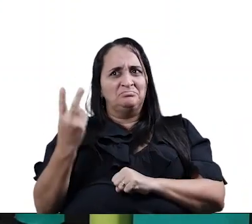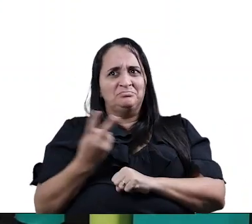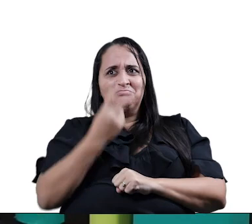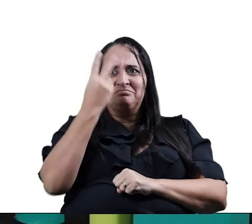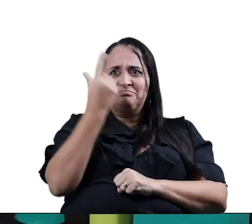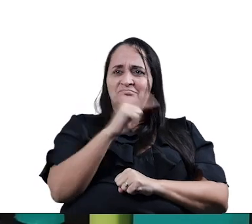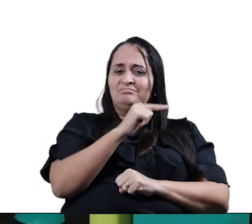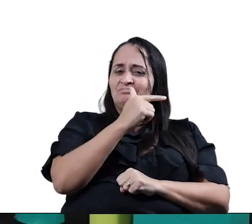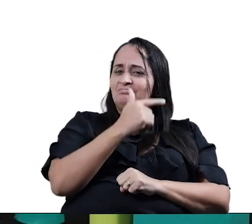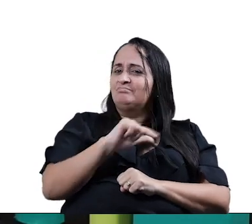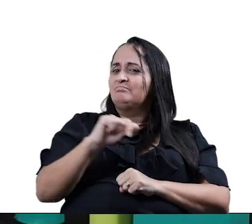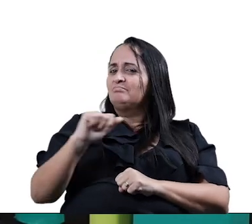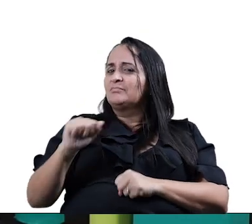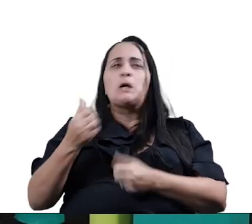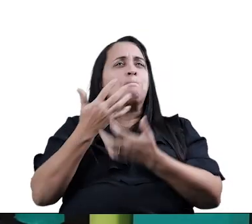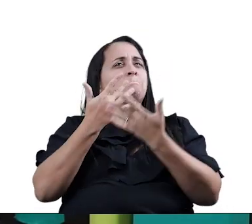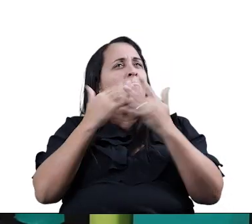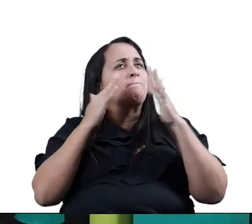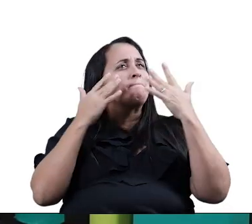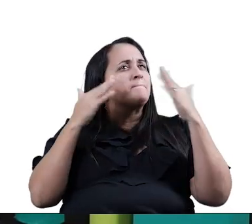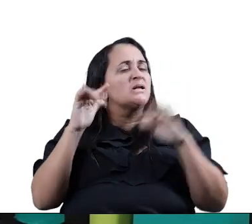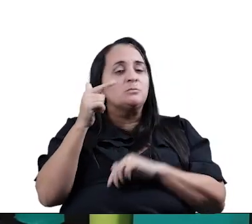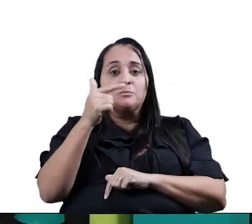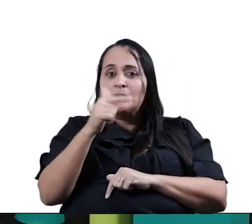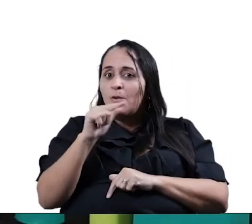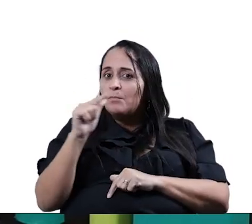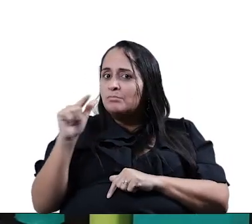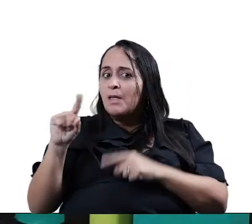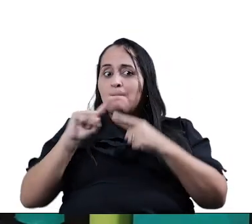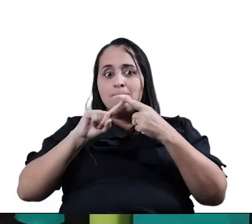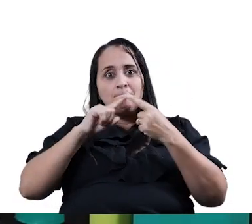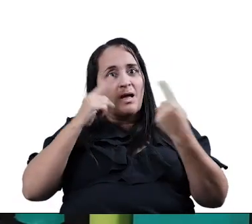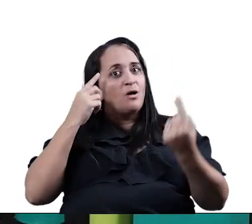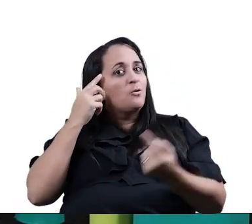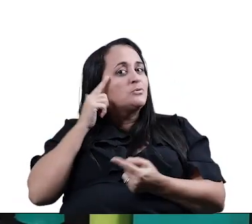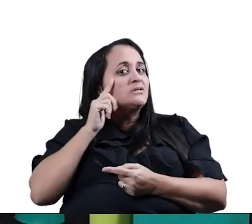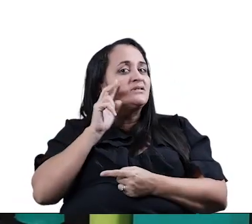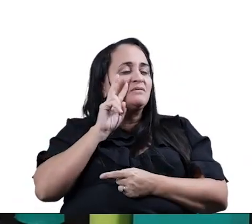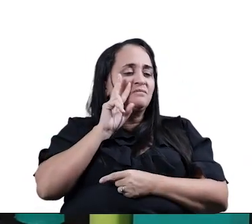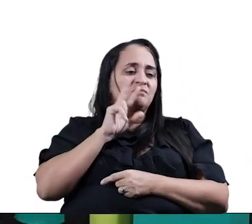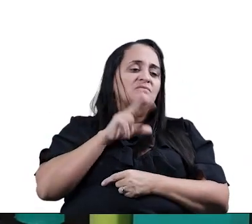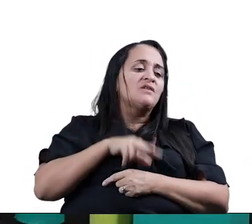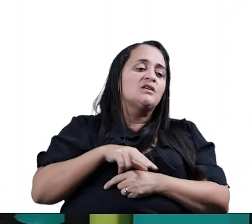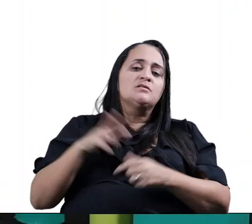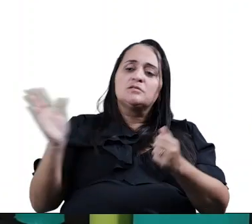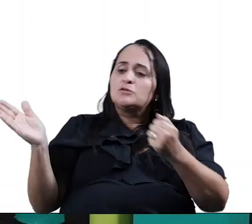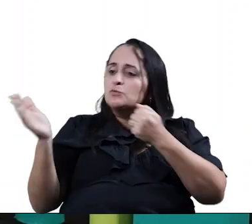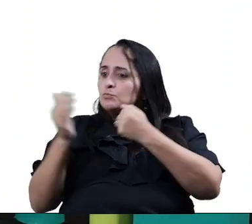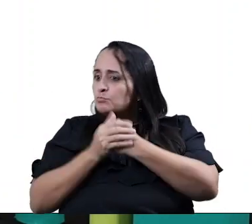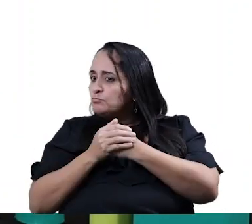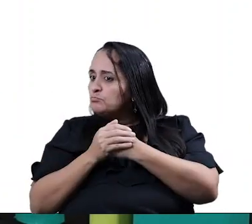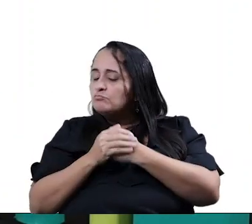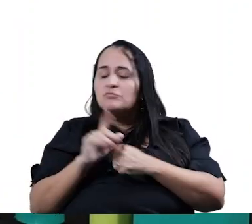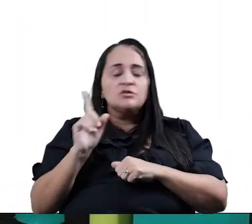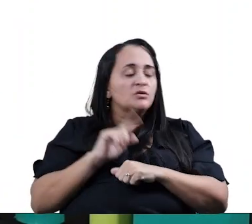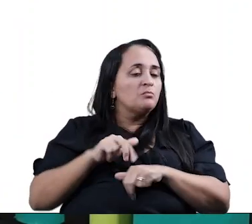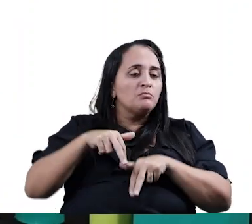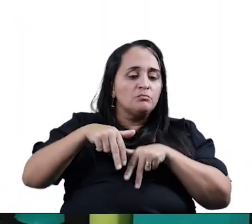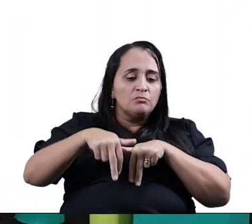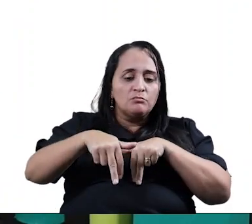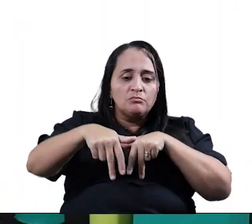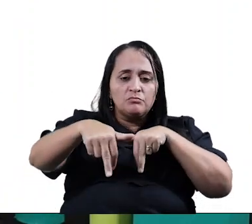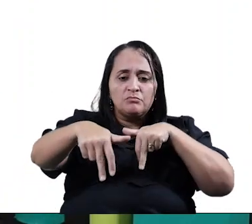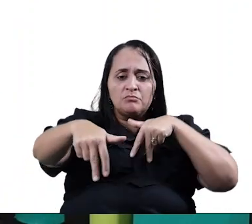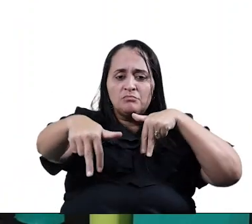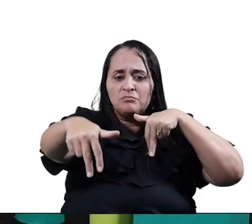E não tem brilho Mas se vê Não consegue se esconder Caminhando pelo chão Anda